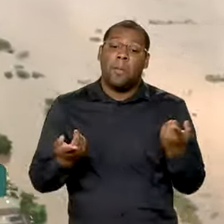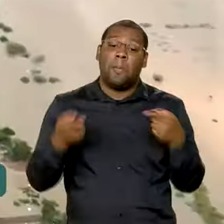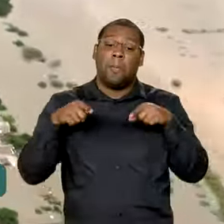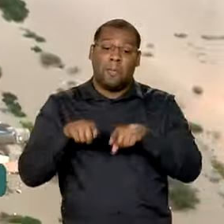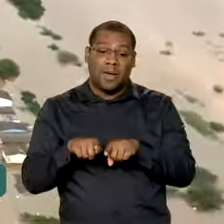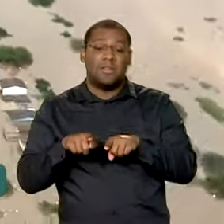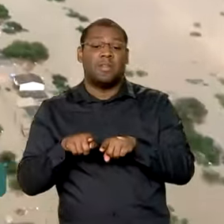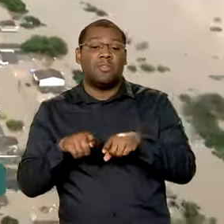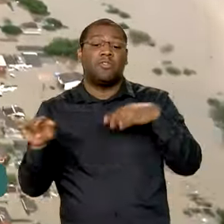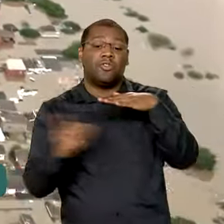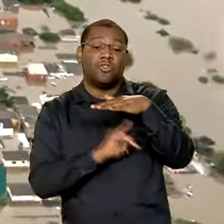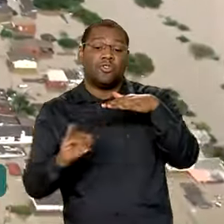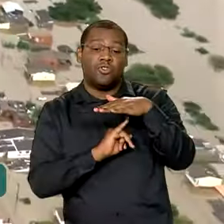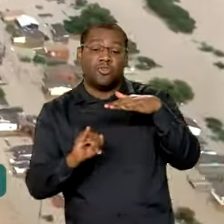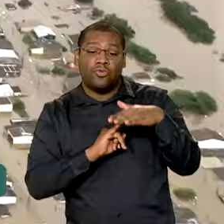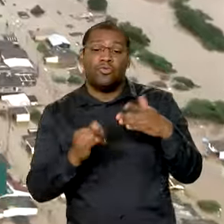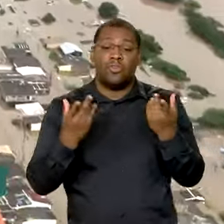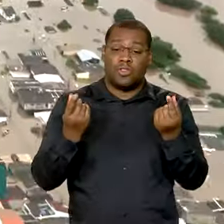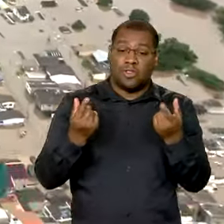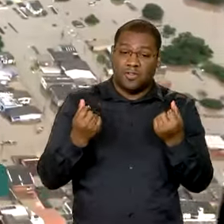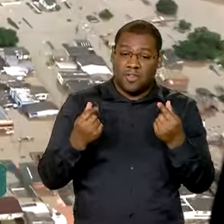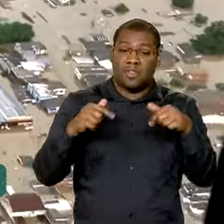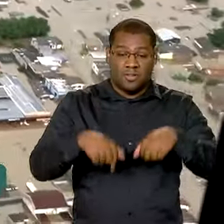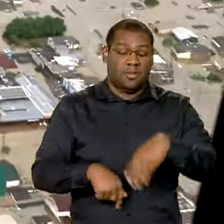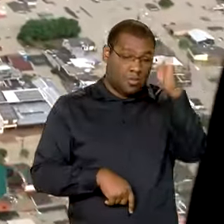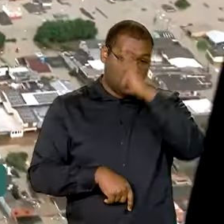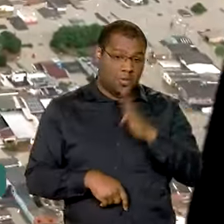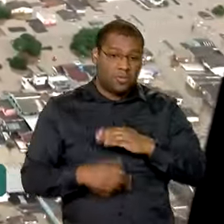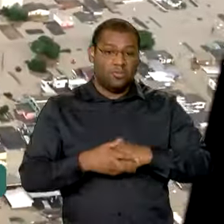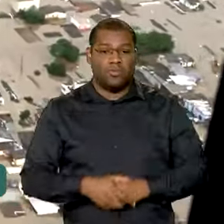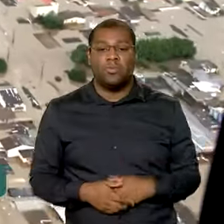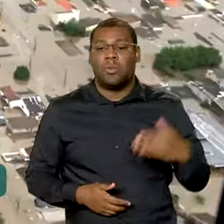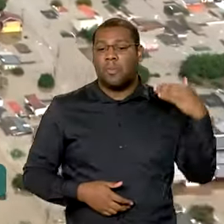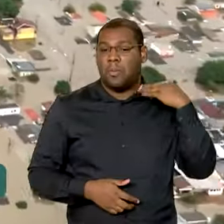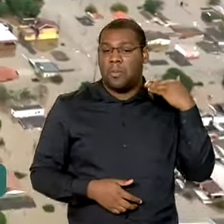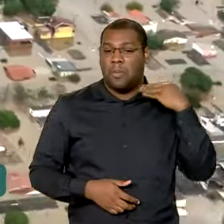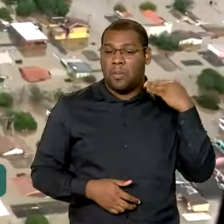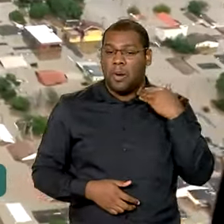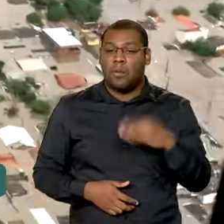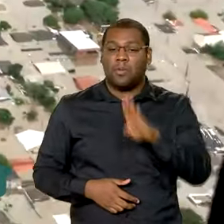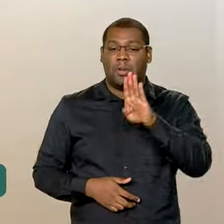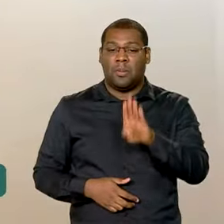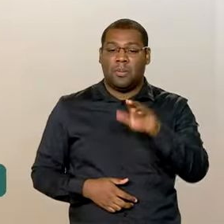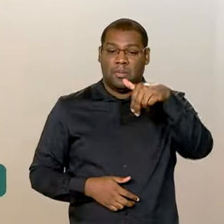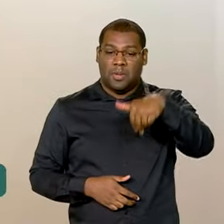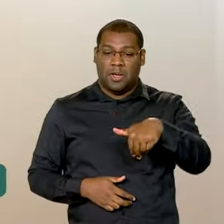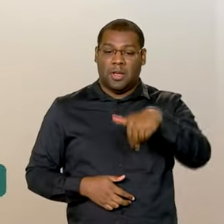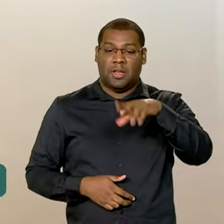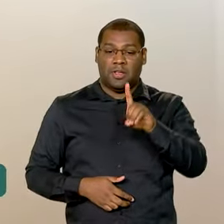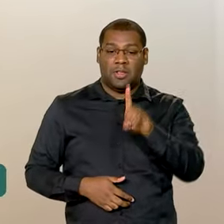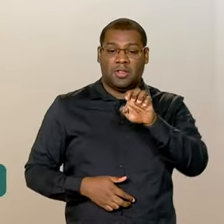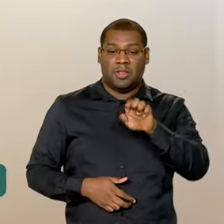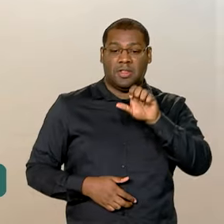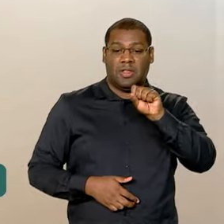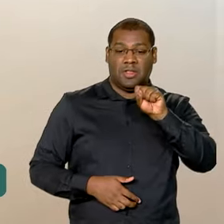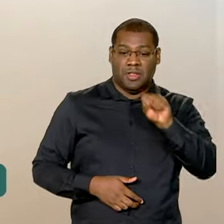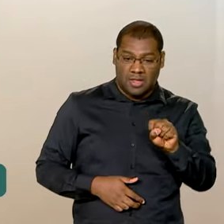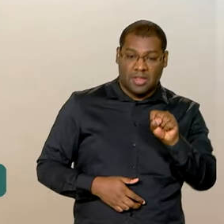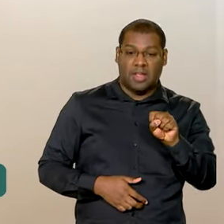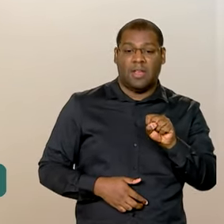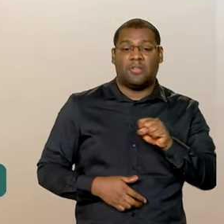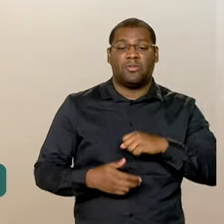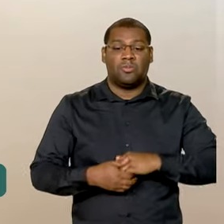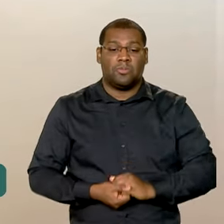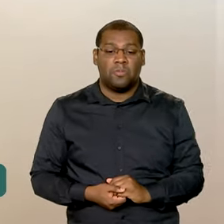com outras instituições financeiras brasileiras, como o Banco Nacional de Desenvolvimento Econômico e Social, o